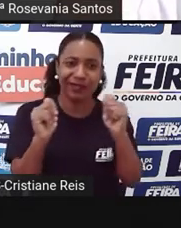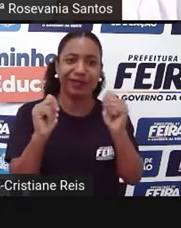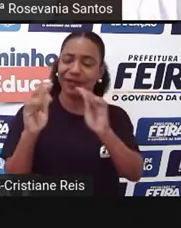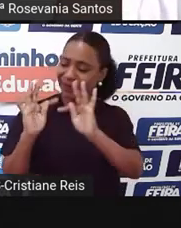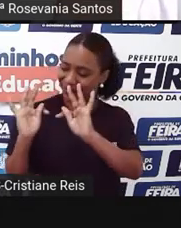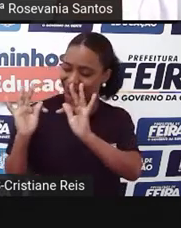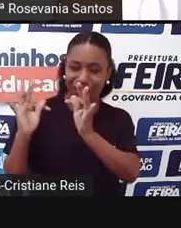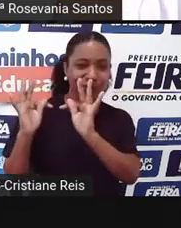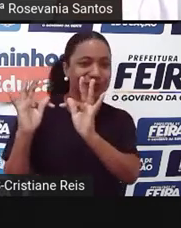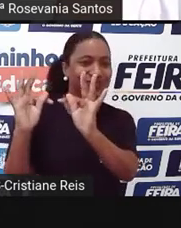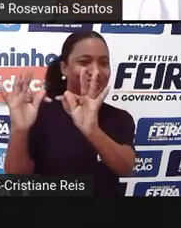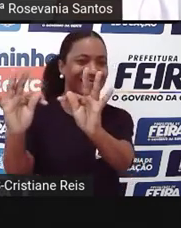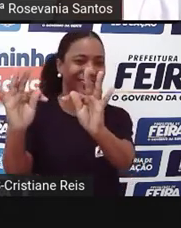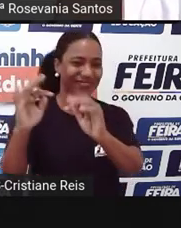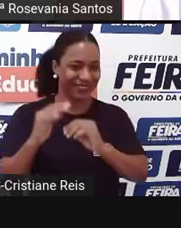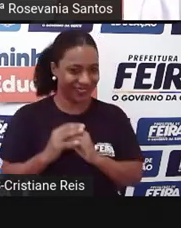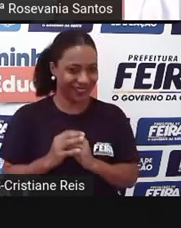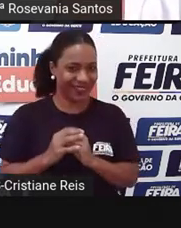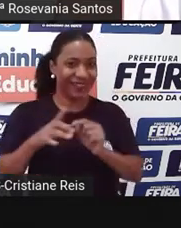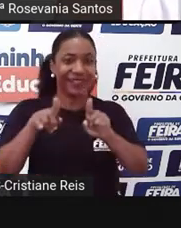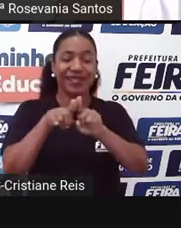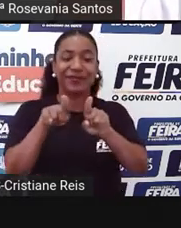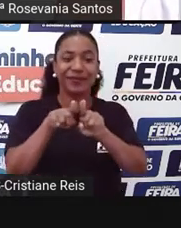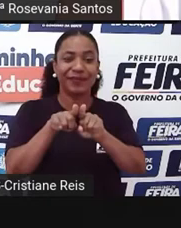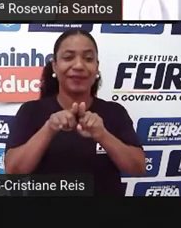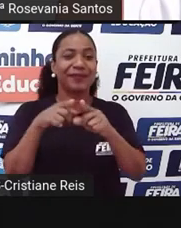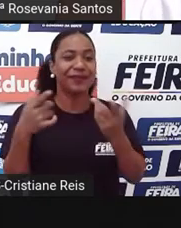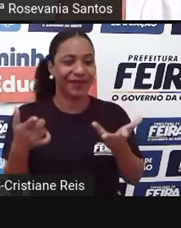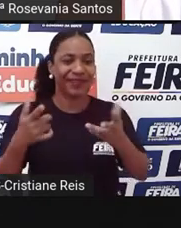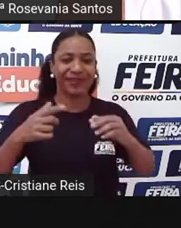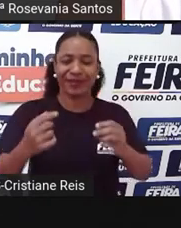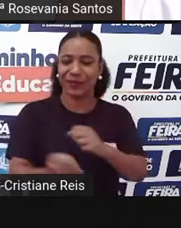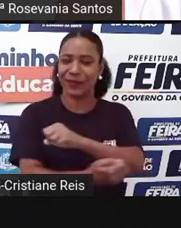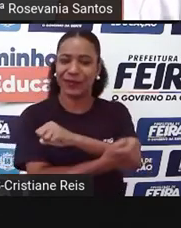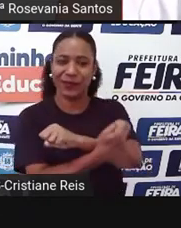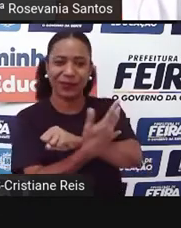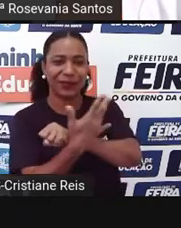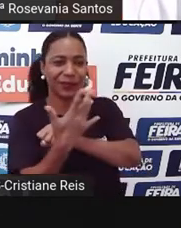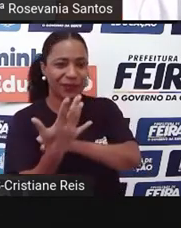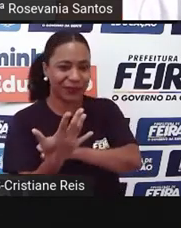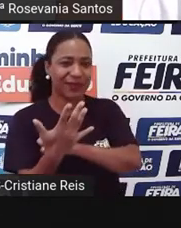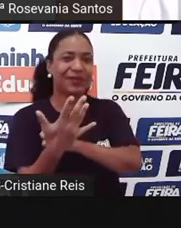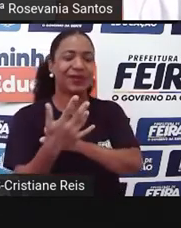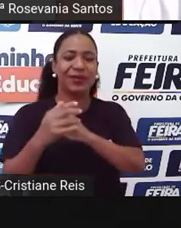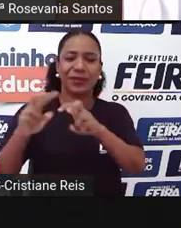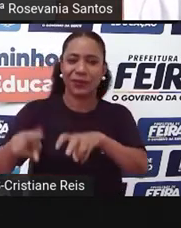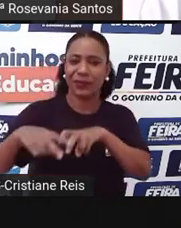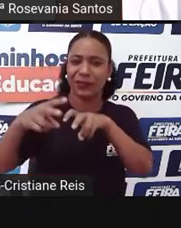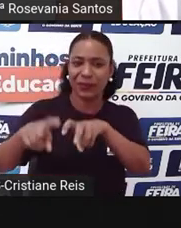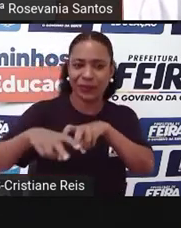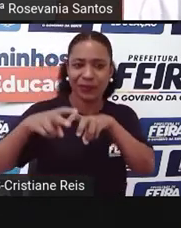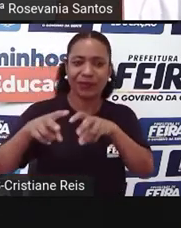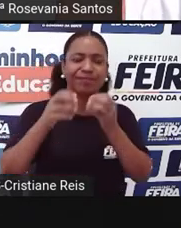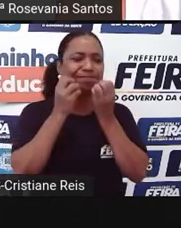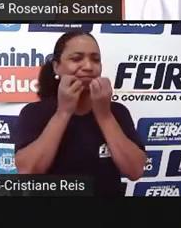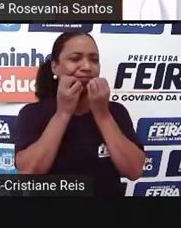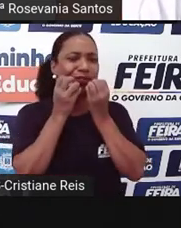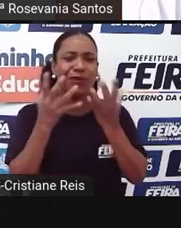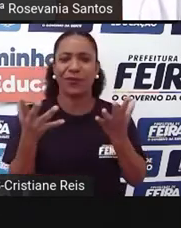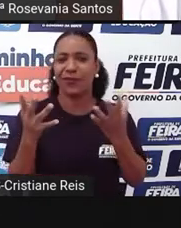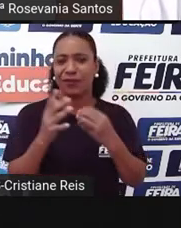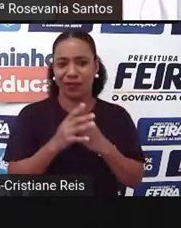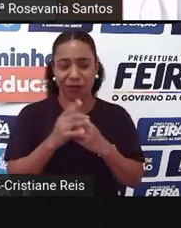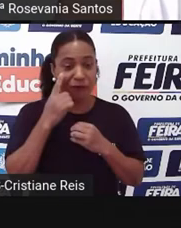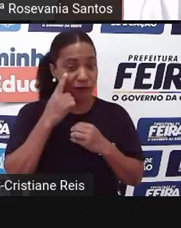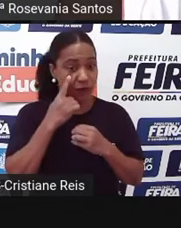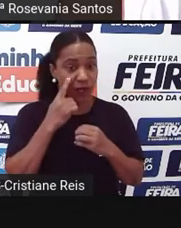de práticas, né, agrícolas até mais modernas, que levam em consideração as adversidades